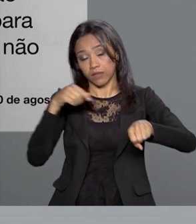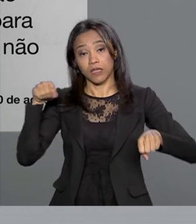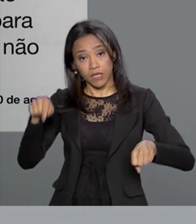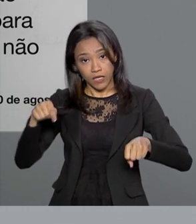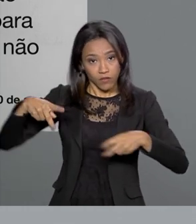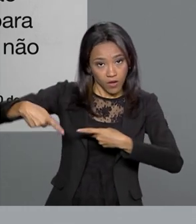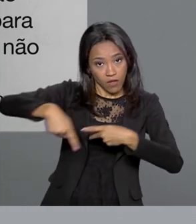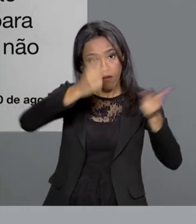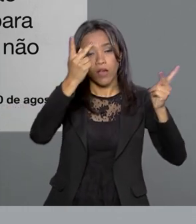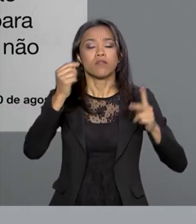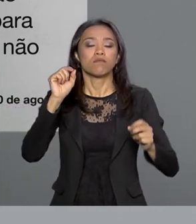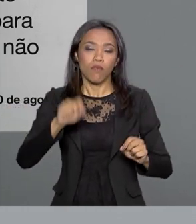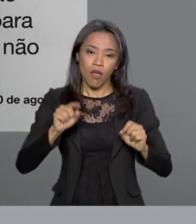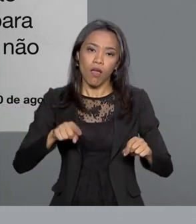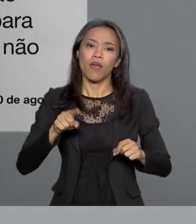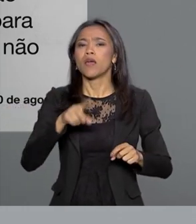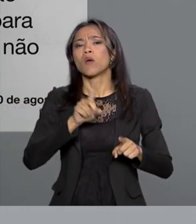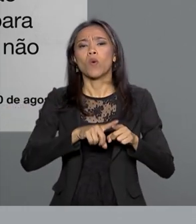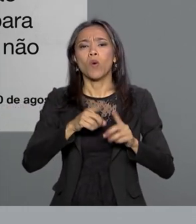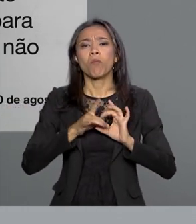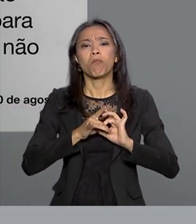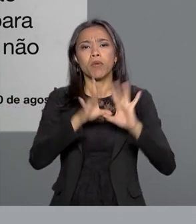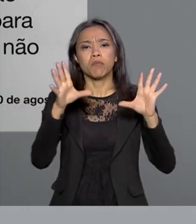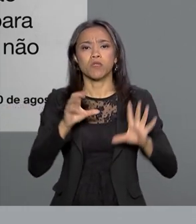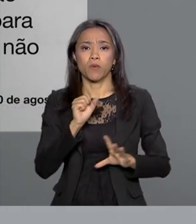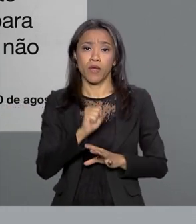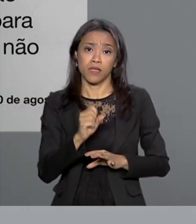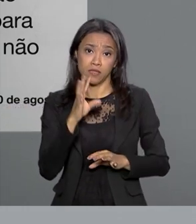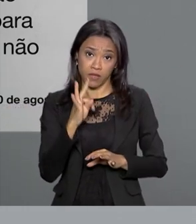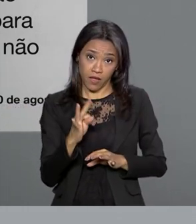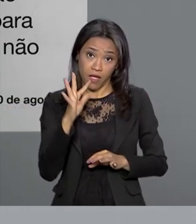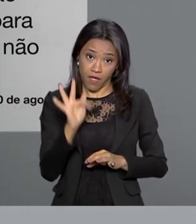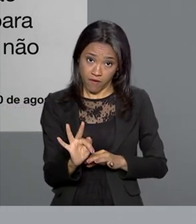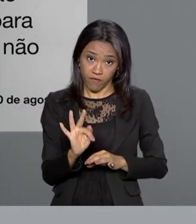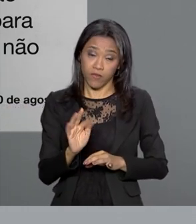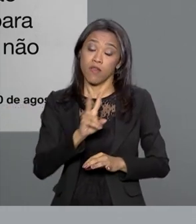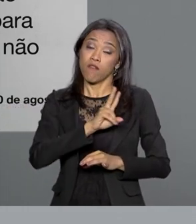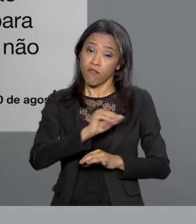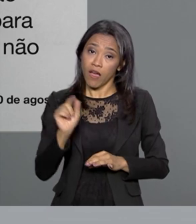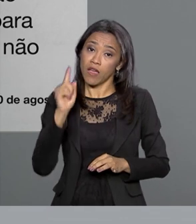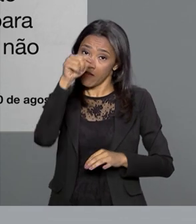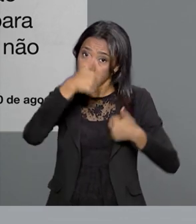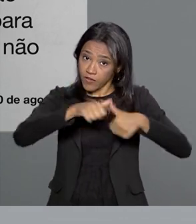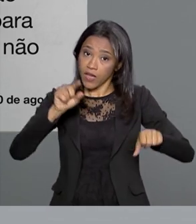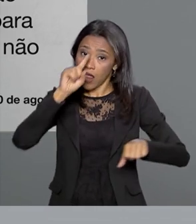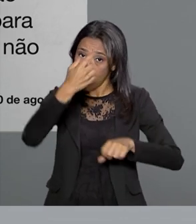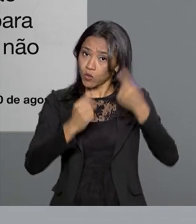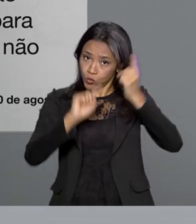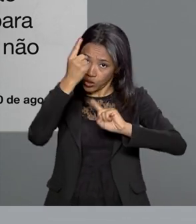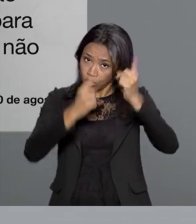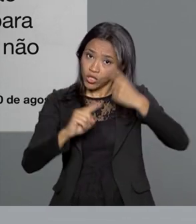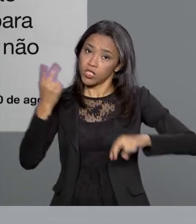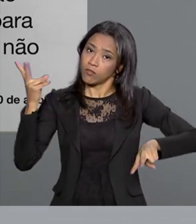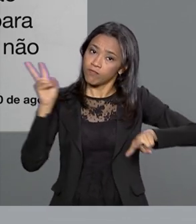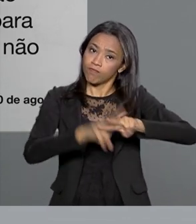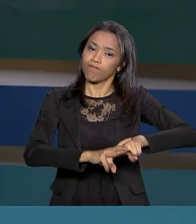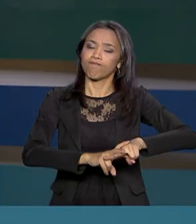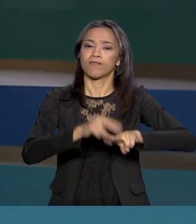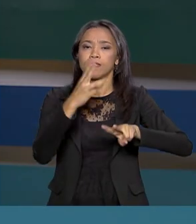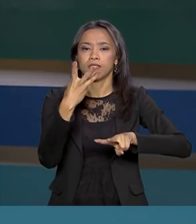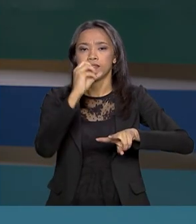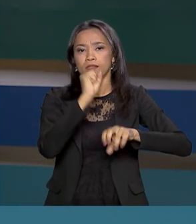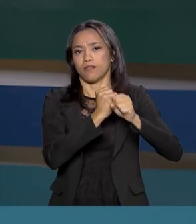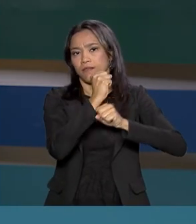extraditado com autorização do STF. Norambuena vai cumprir as penas no Chile, como tada a perpétua, para 30 anos.